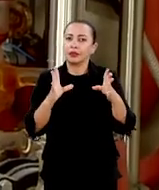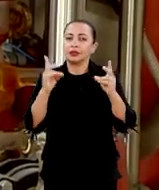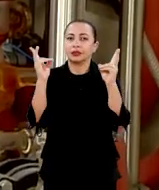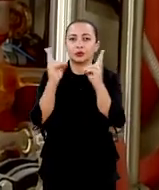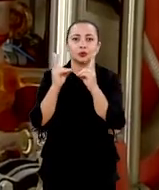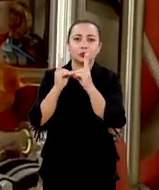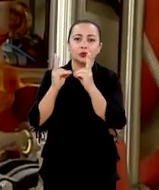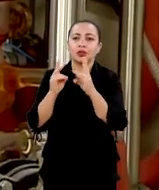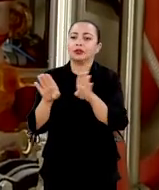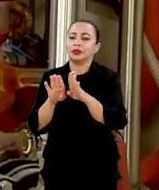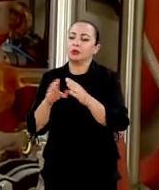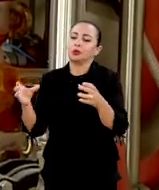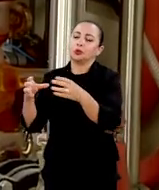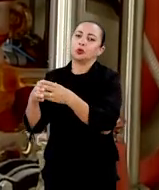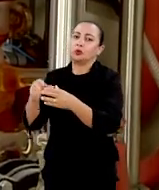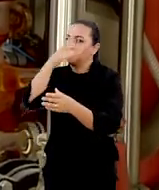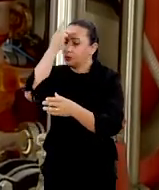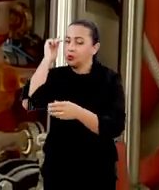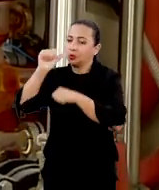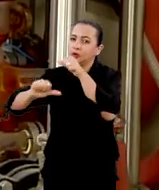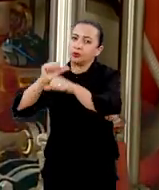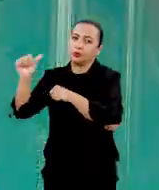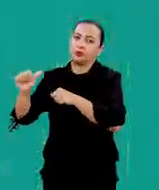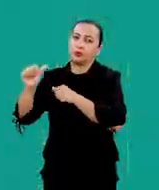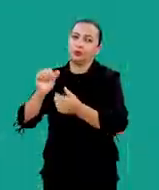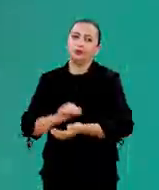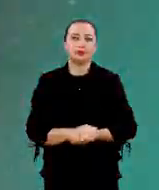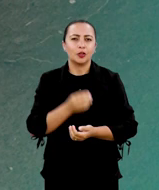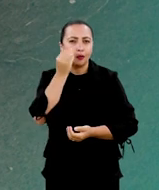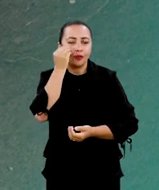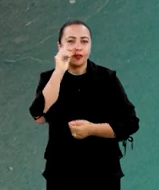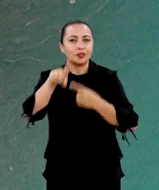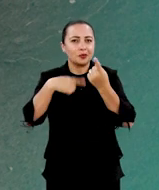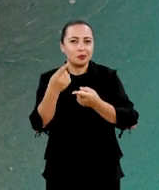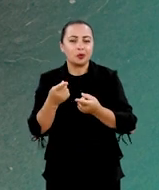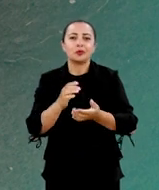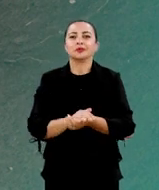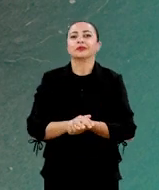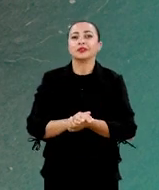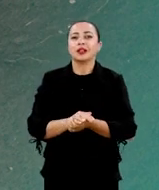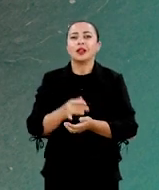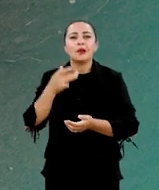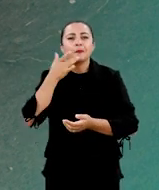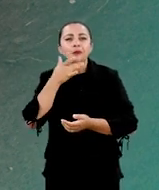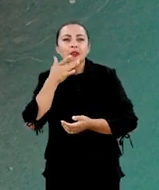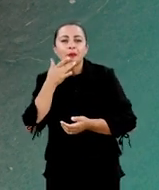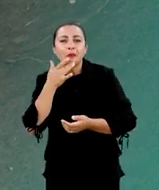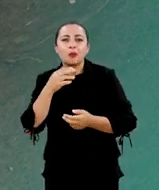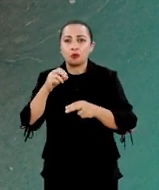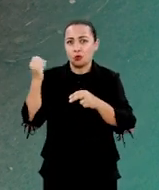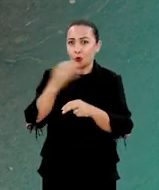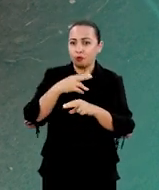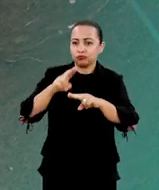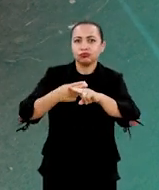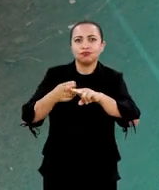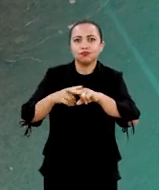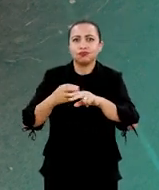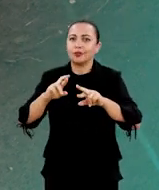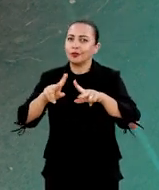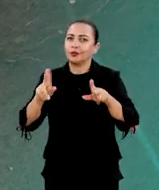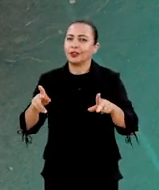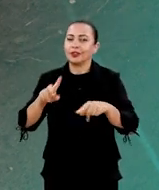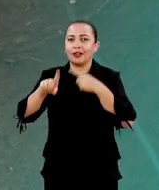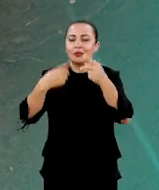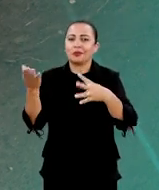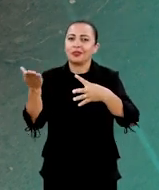universidade e do grupo que desenvolveu. E veja daqui a pouco o sabor e a novidade de um chocolate